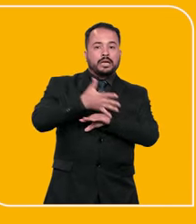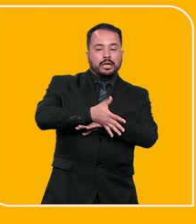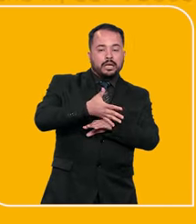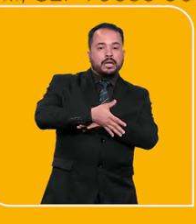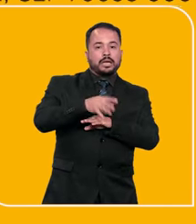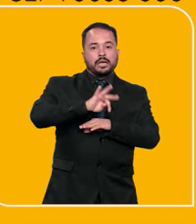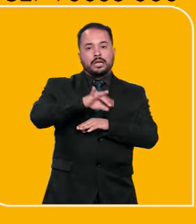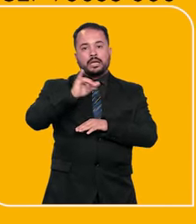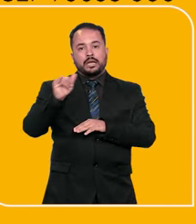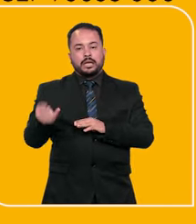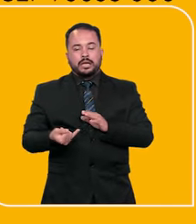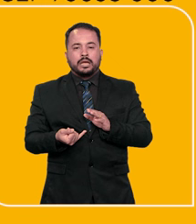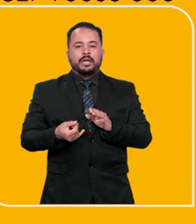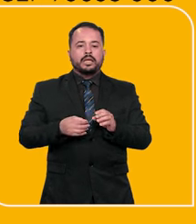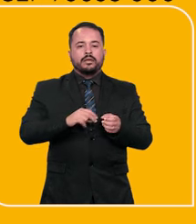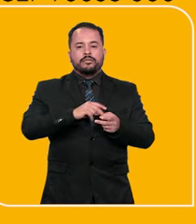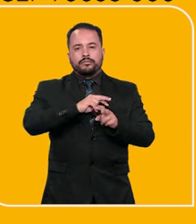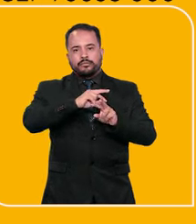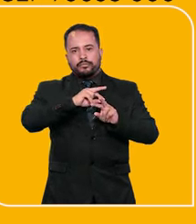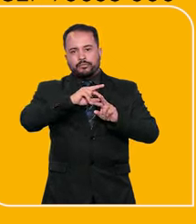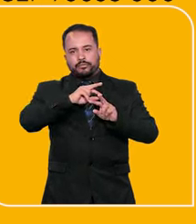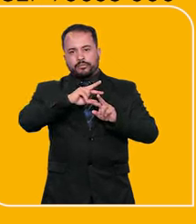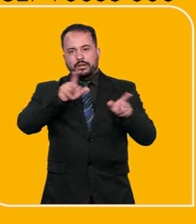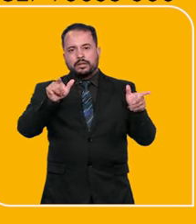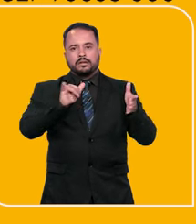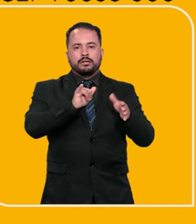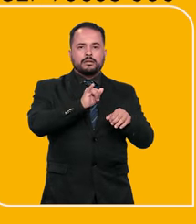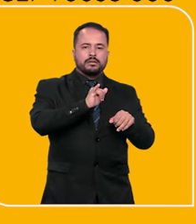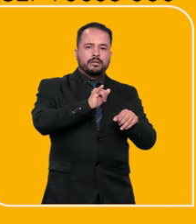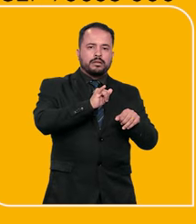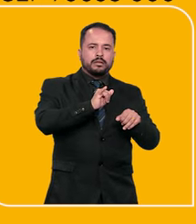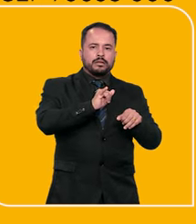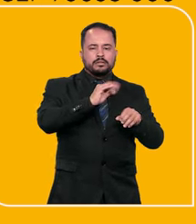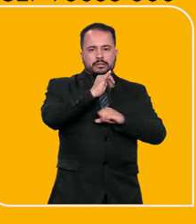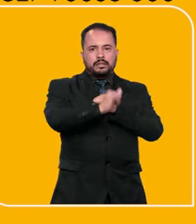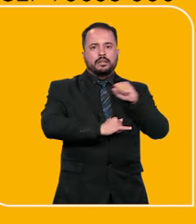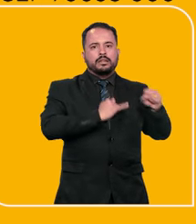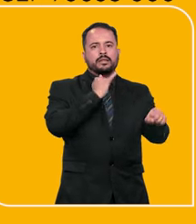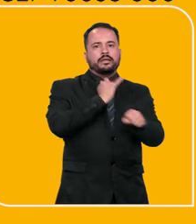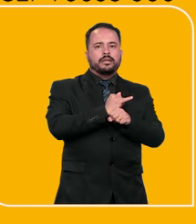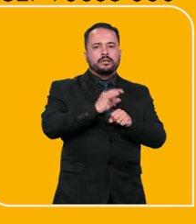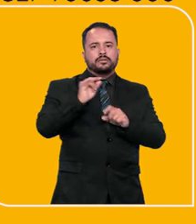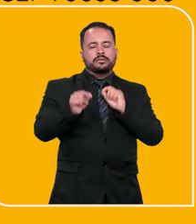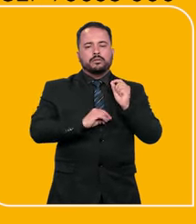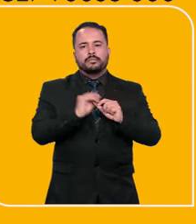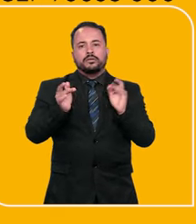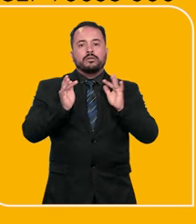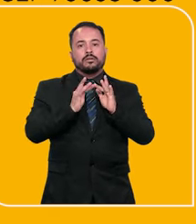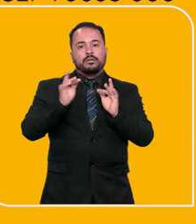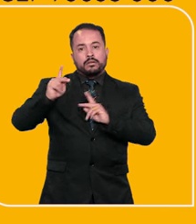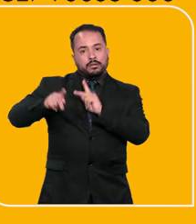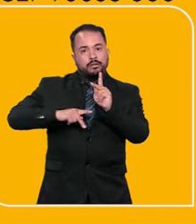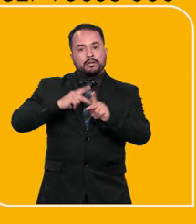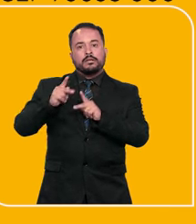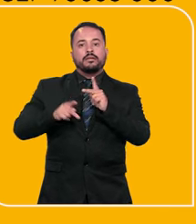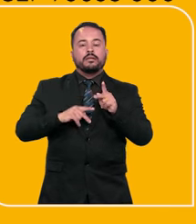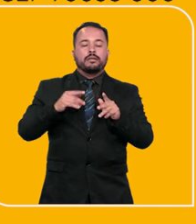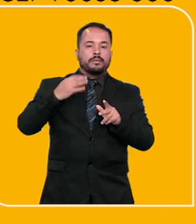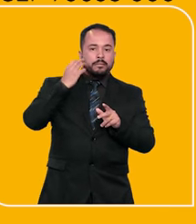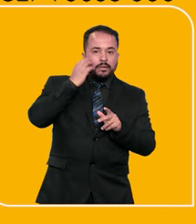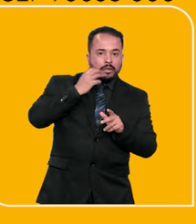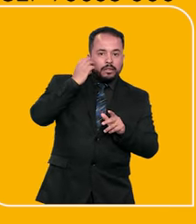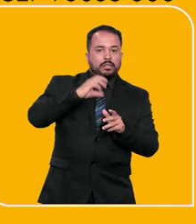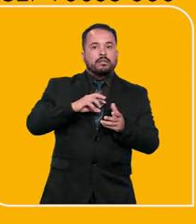disponibiliza diversos canais para recebimento de manifestações o cidadão pode entrar em contato com o tribunal